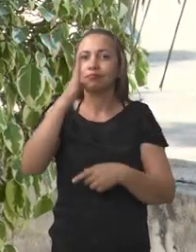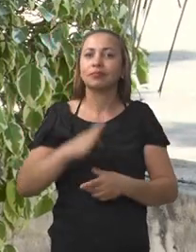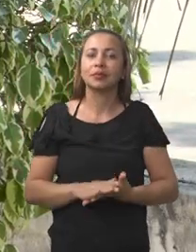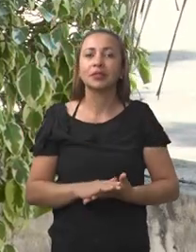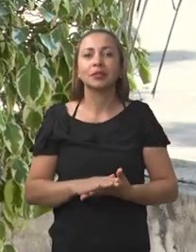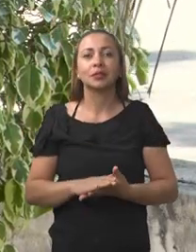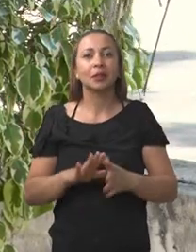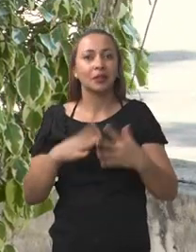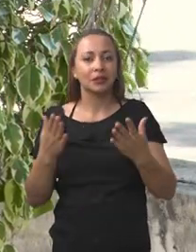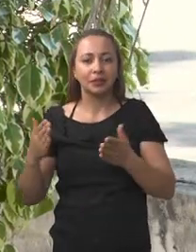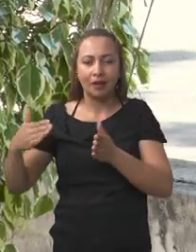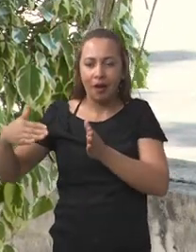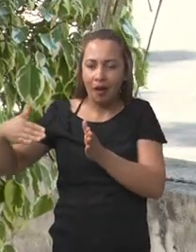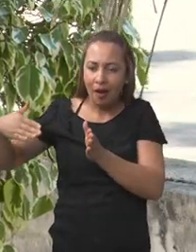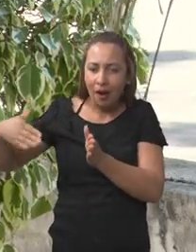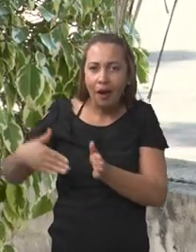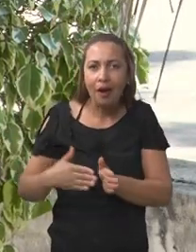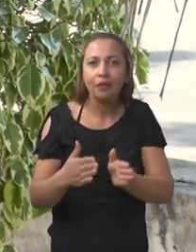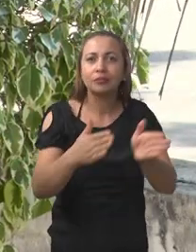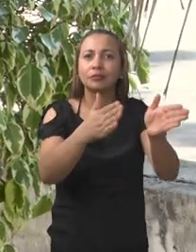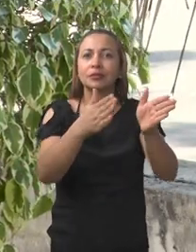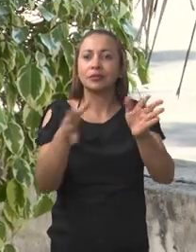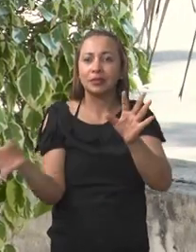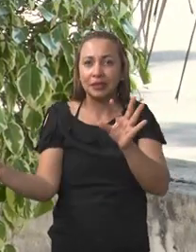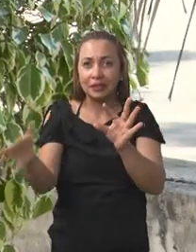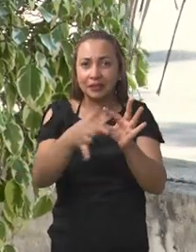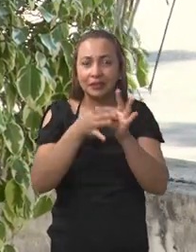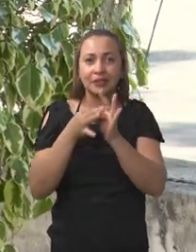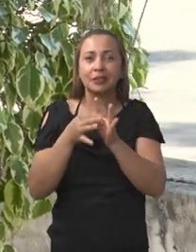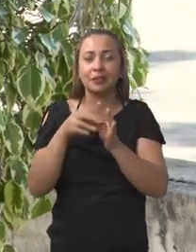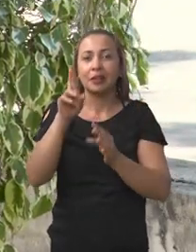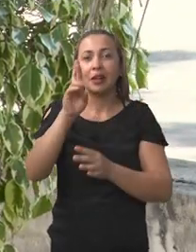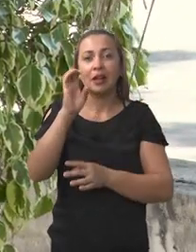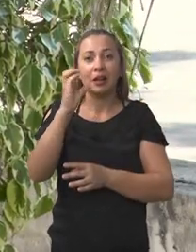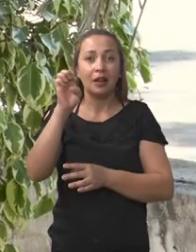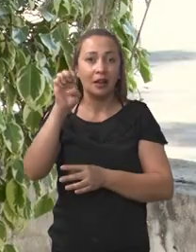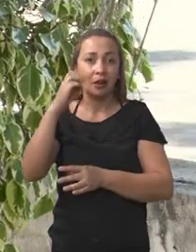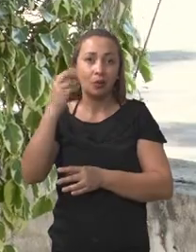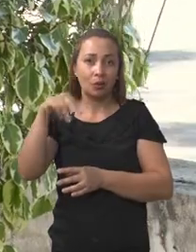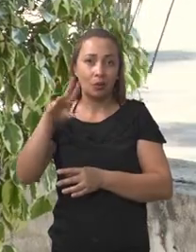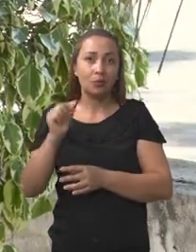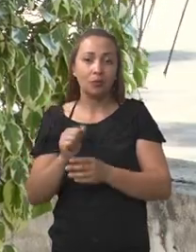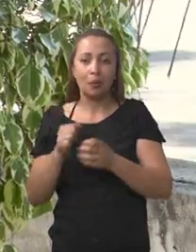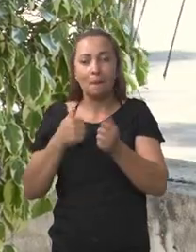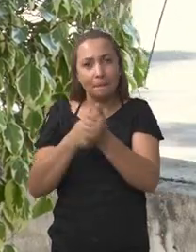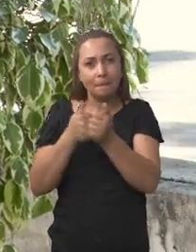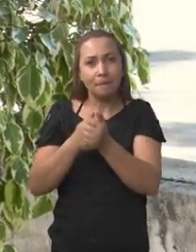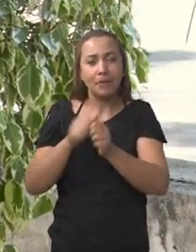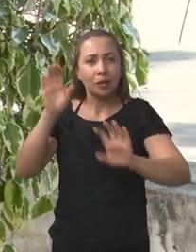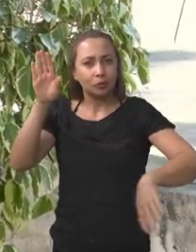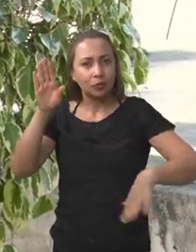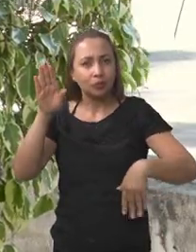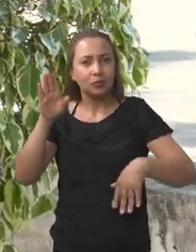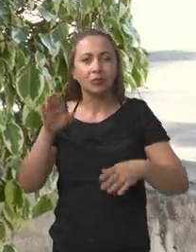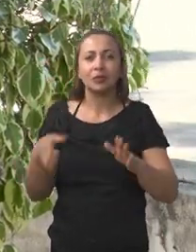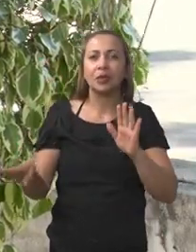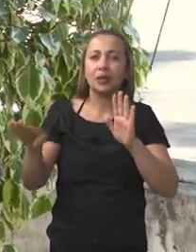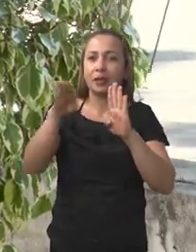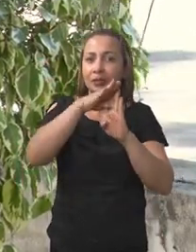Brasil. Não é à toa que as estradas que conectavam a região ali do Recúncavo da Bahia, né? Próximo do litoral,